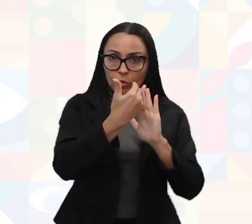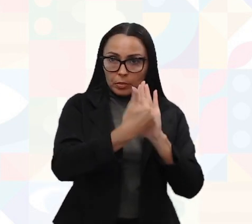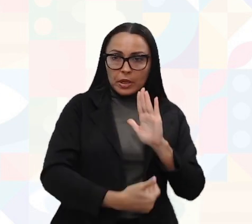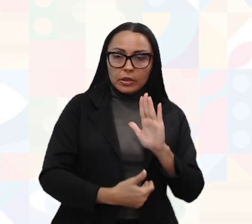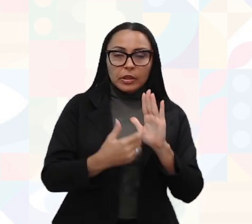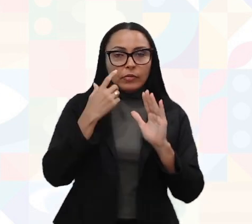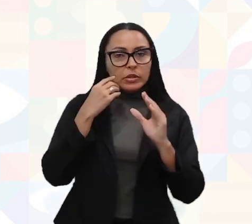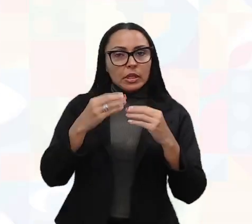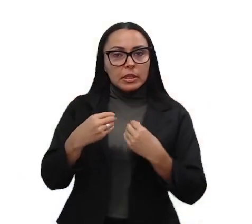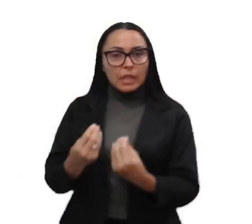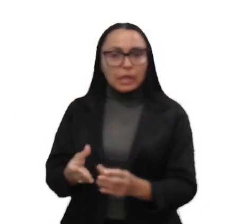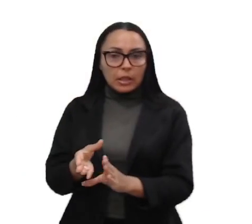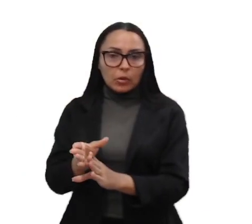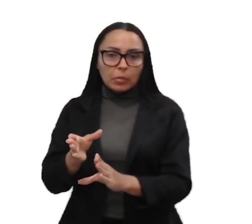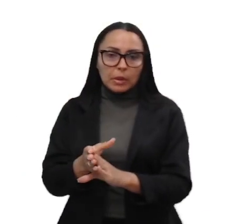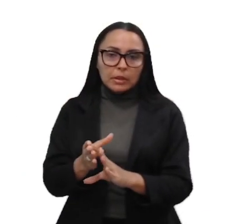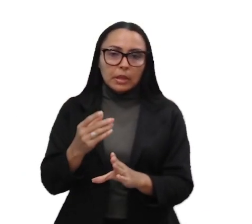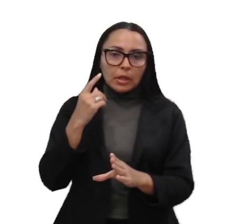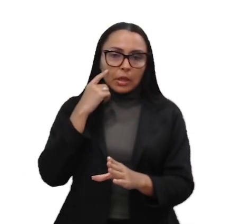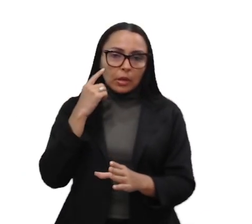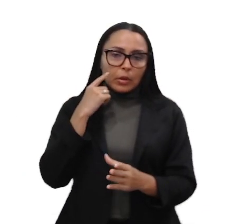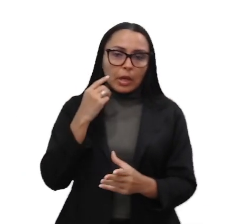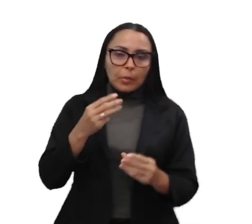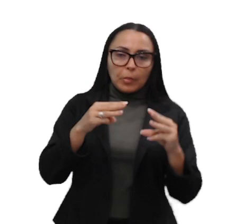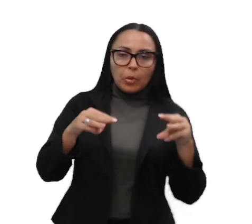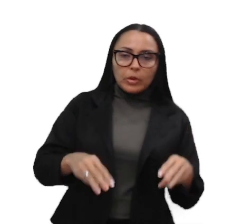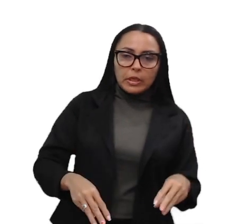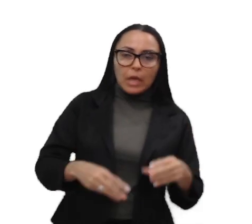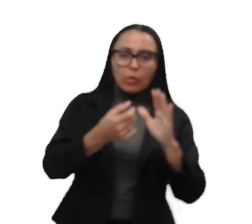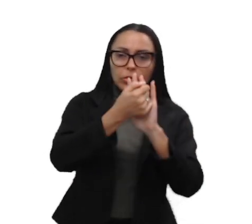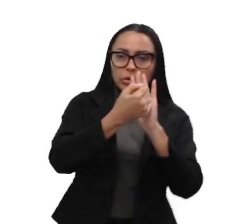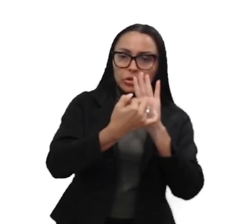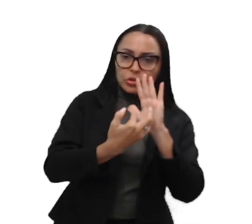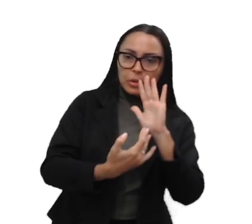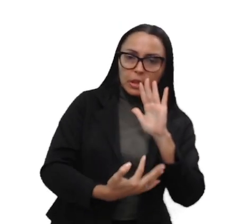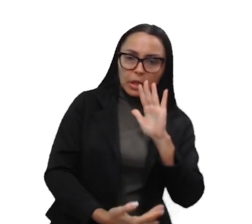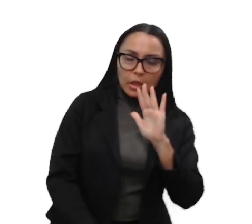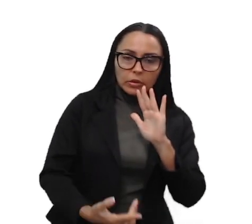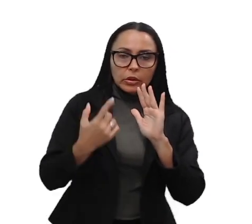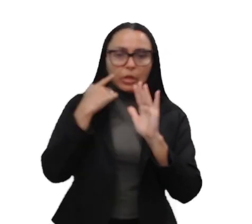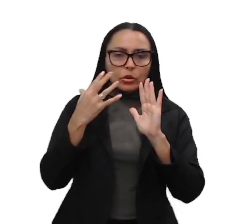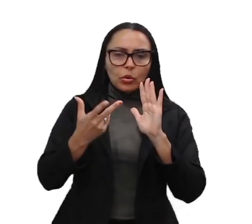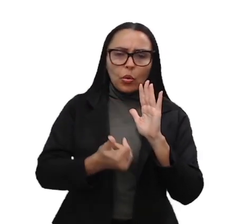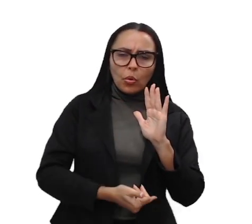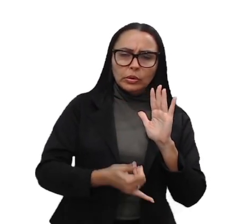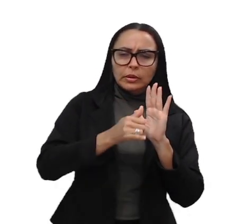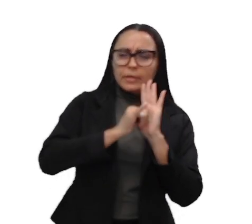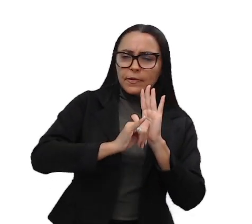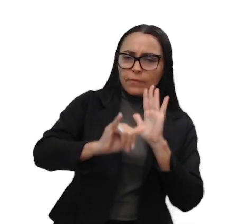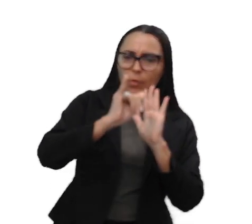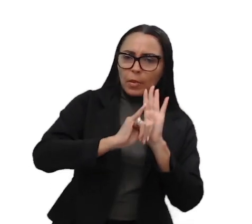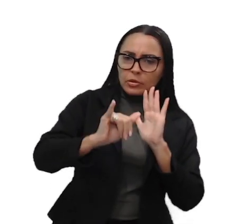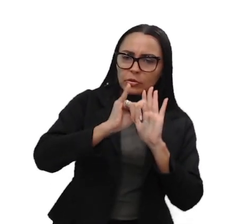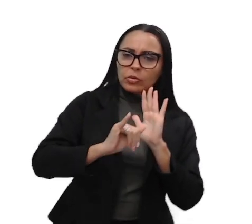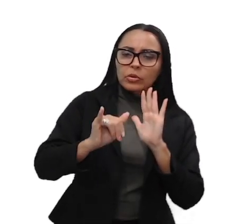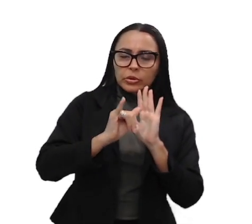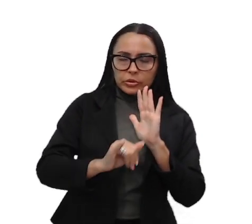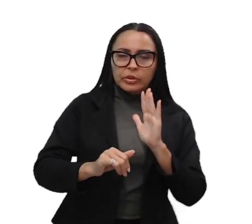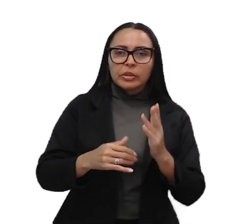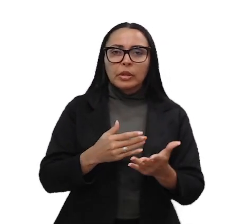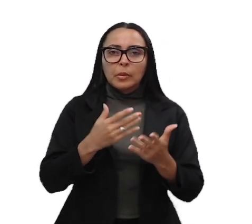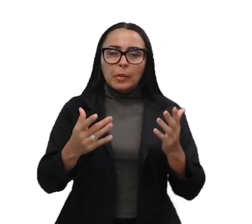entregues na consultoria é um memorial simples, descritivo, onde você vai colocar o desenho lá do